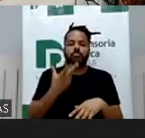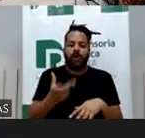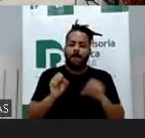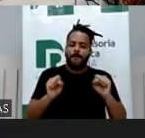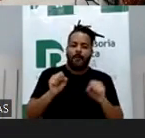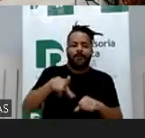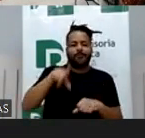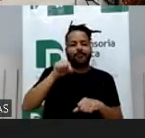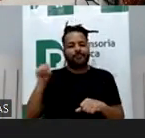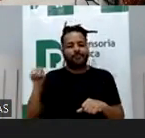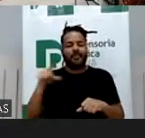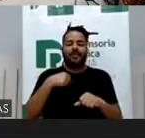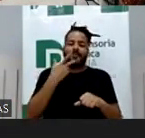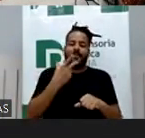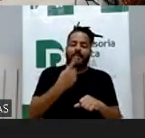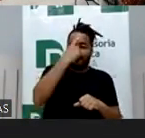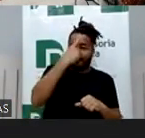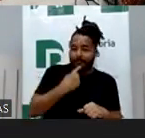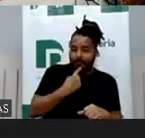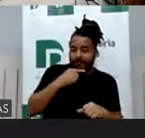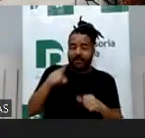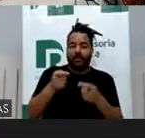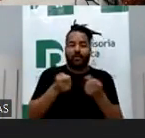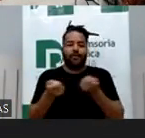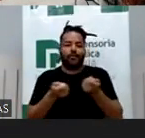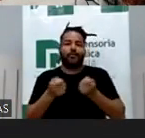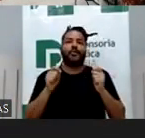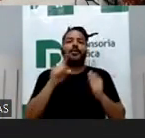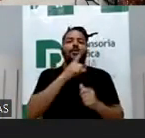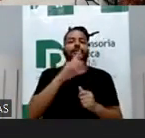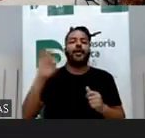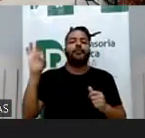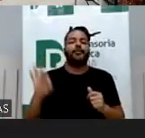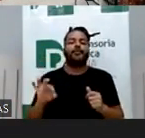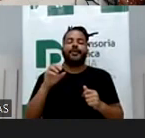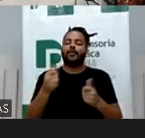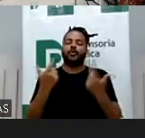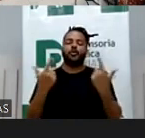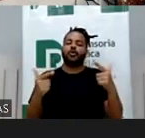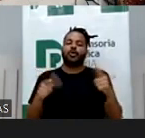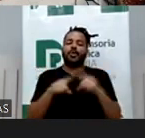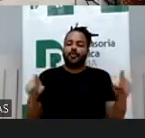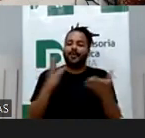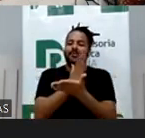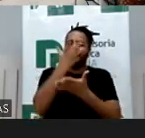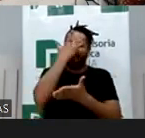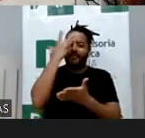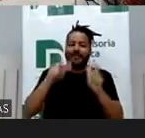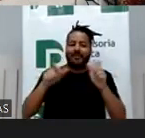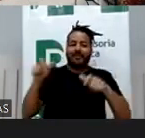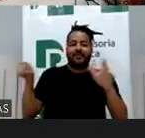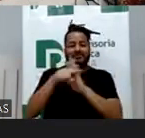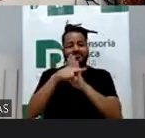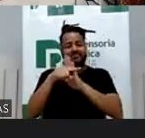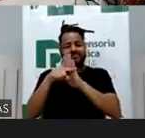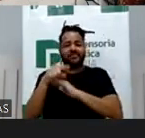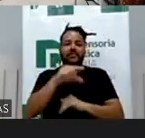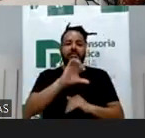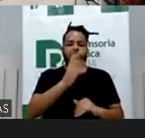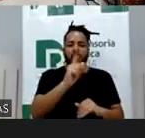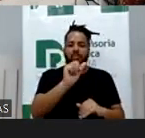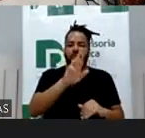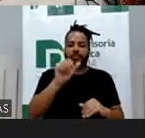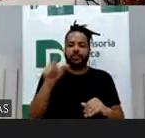por adotar certas condutas. Controle total não existe. Agora, os estudiosos têm dito o seguinte, o charity, esqueça,